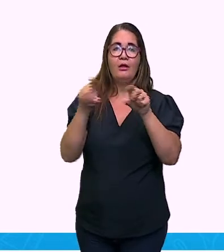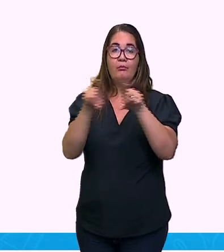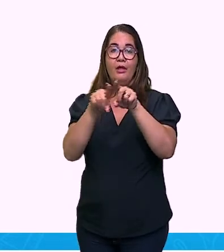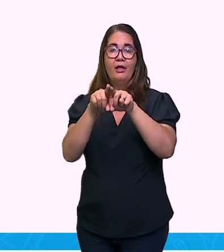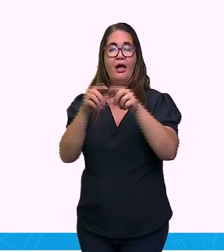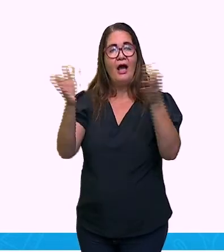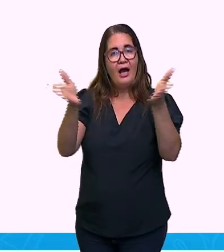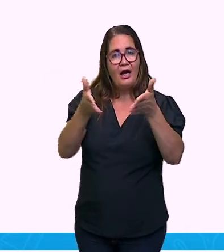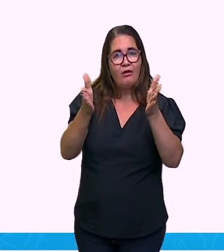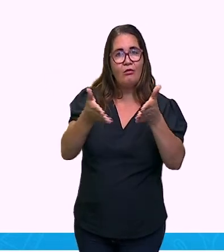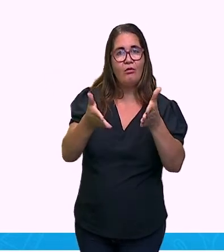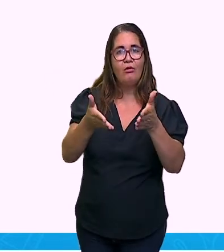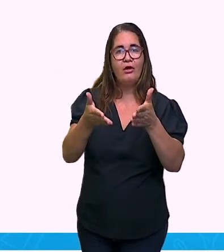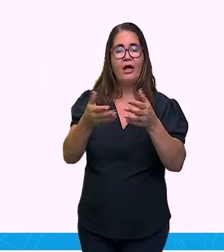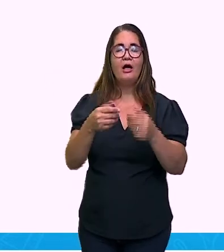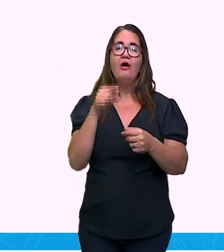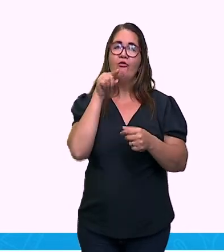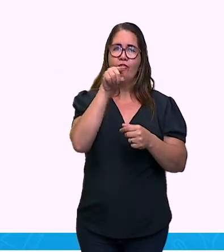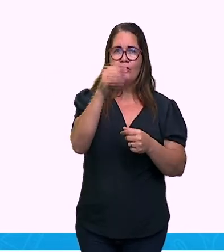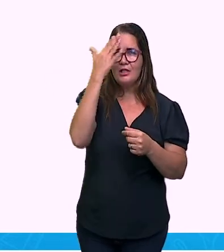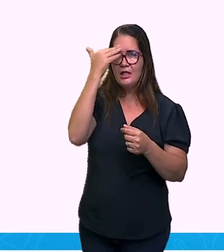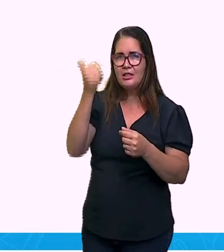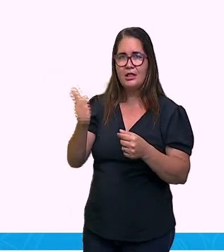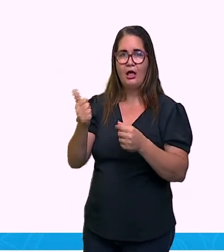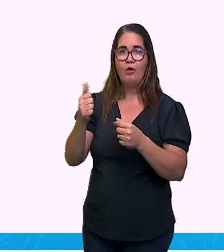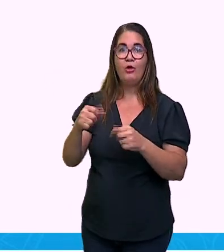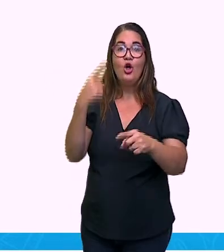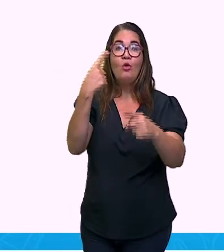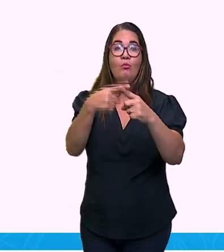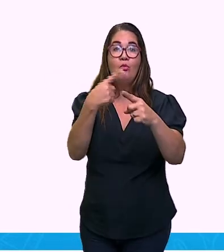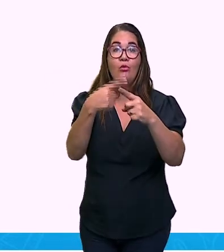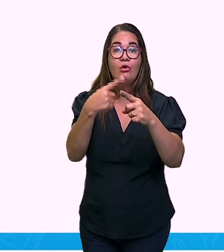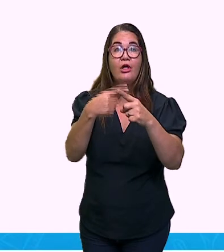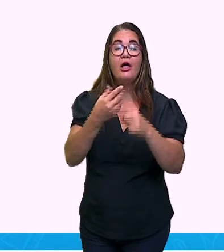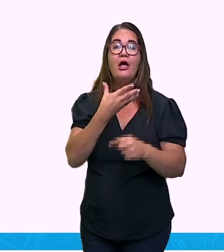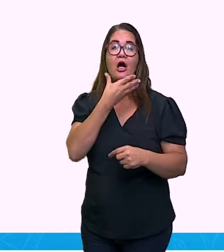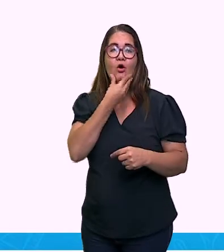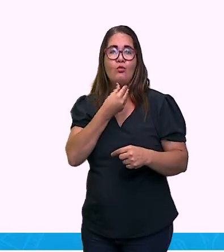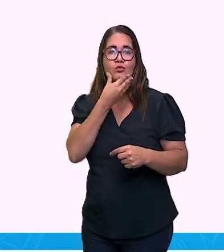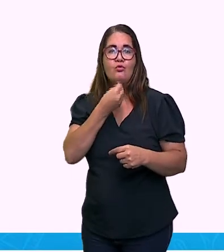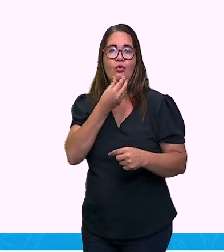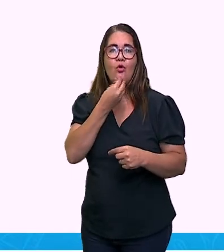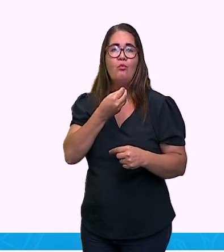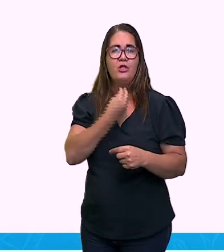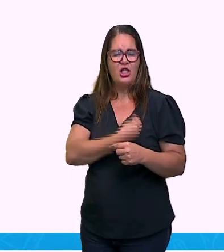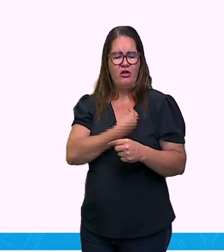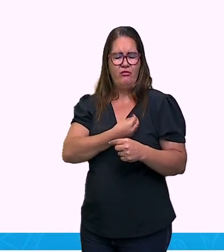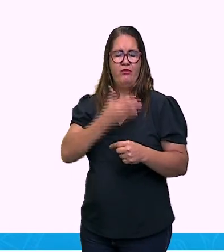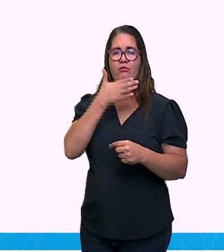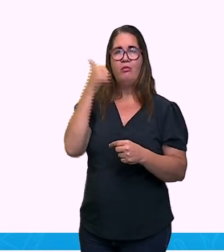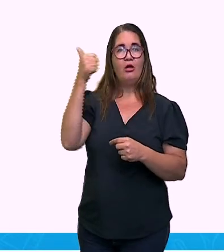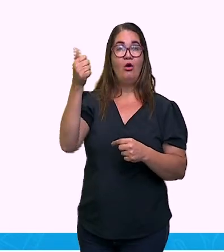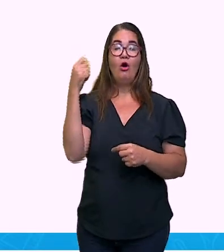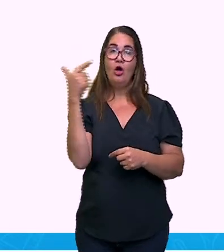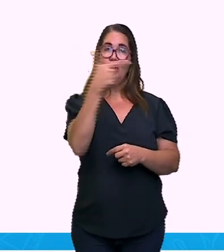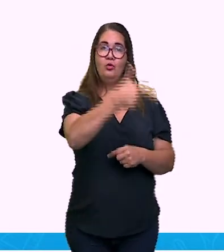quê? Nós já até fizemos uma atividade com esse porquê. Ele será o quê? Explicativo. Muito bem.